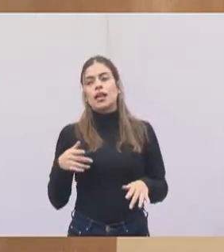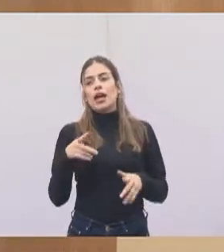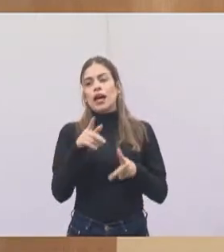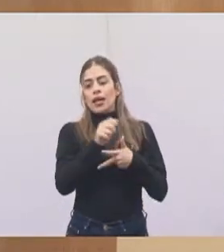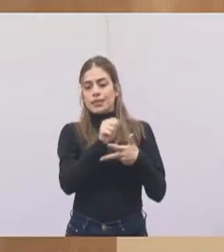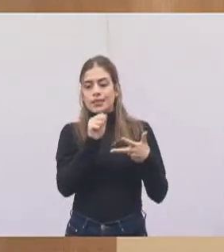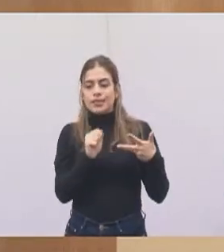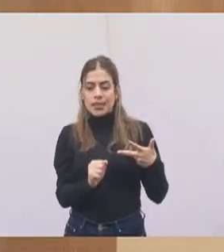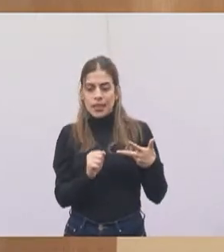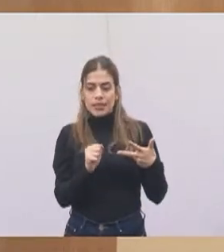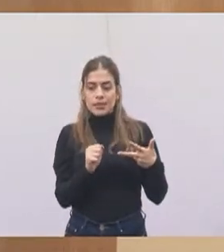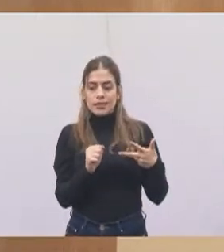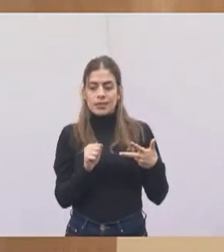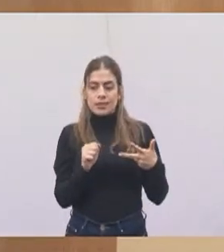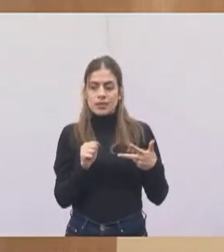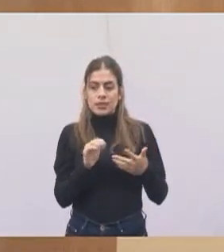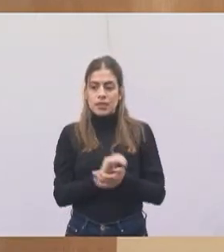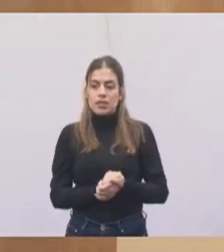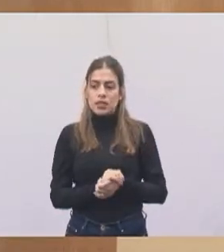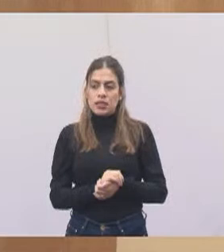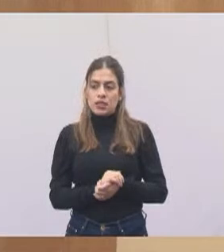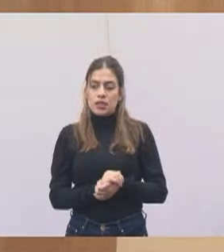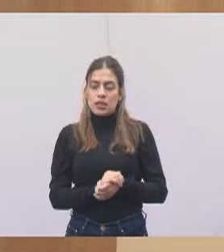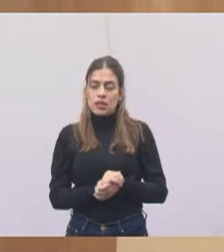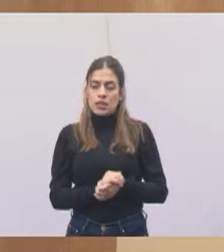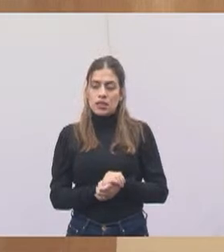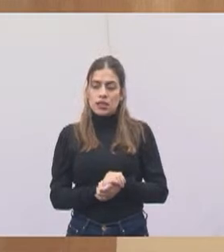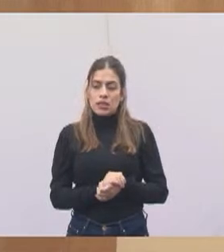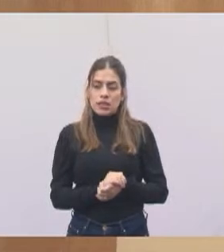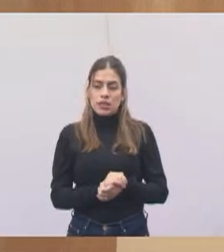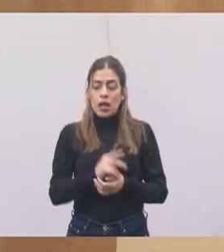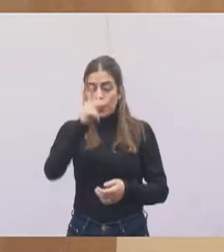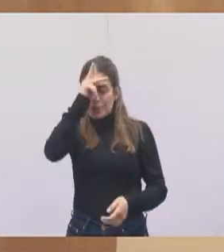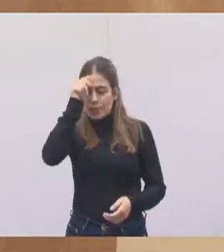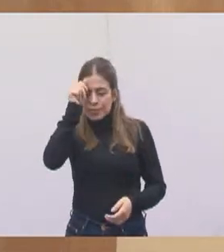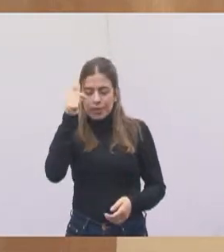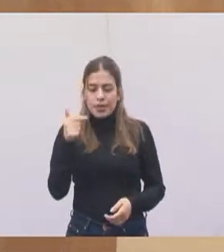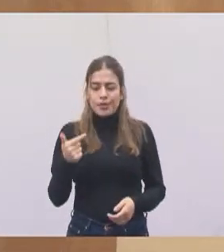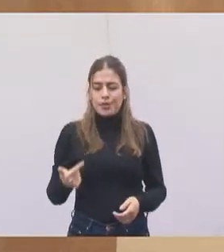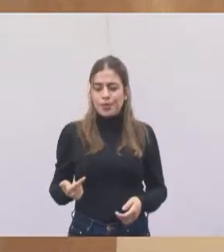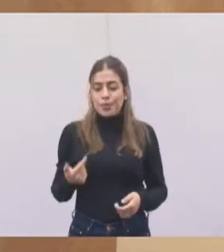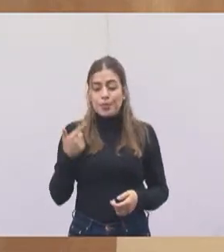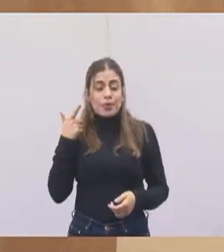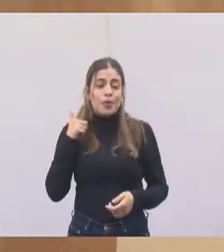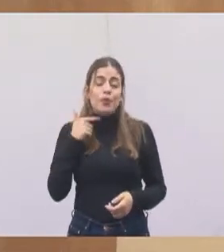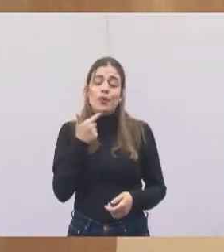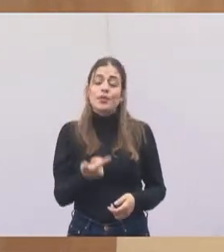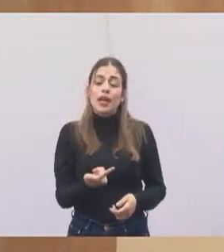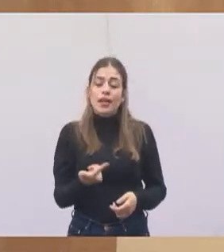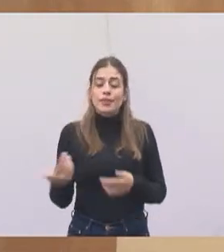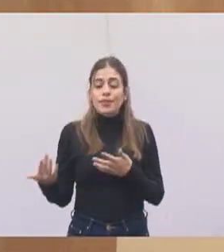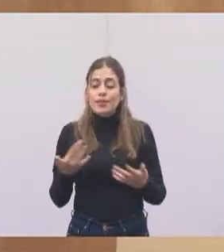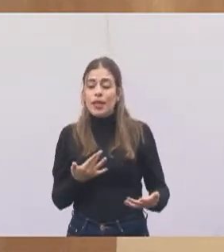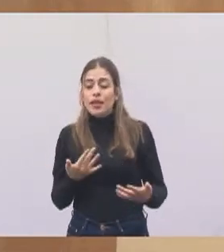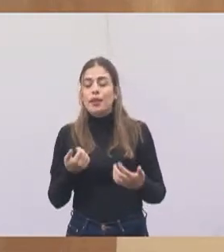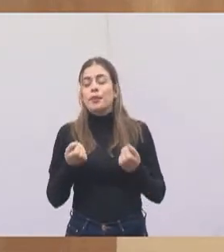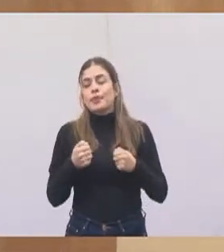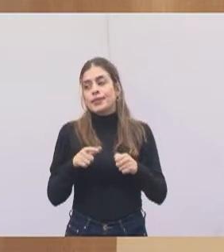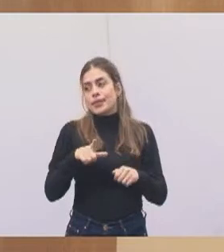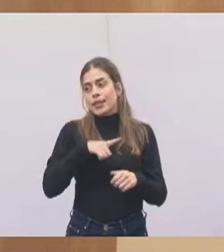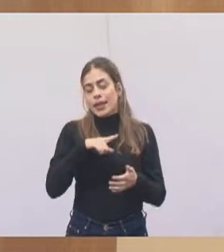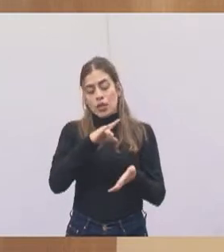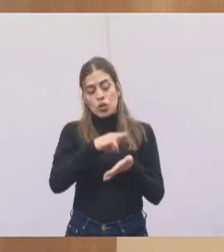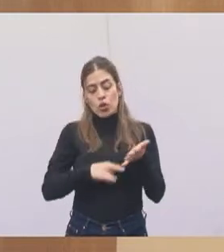perna, e aí entra o trabalho fundamental dessas pessoas que têm toda a responsabilidade, é claro que para receber tem que ter toda a